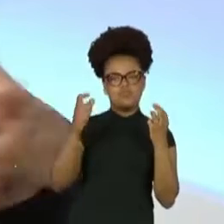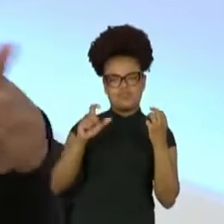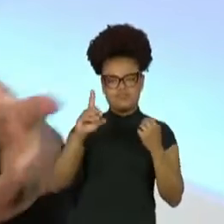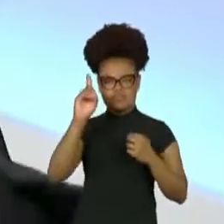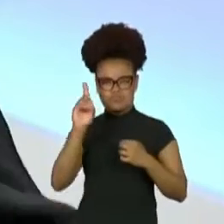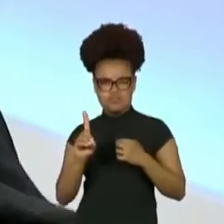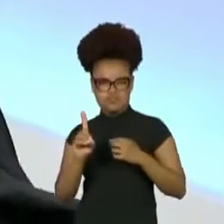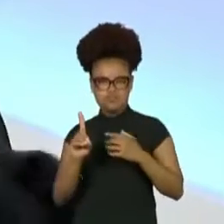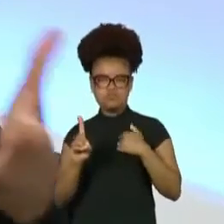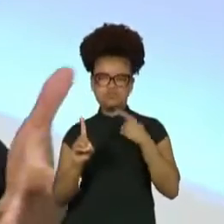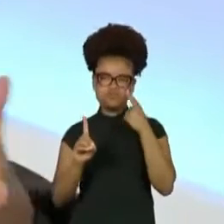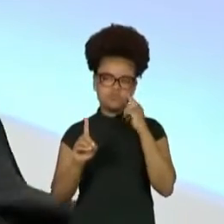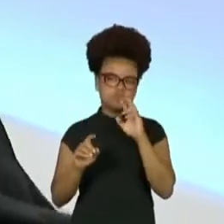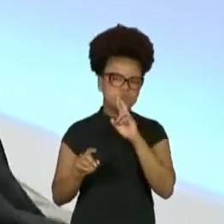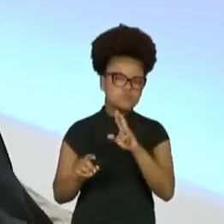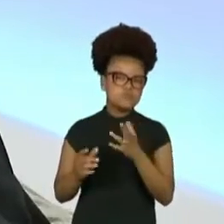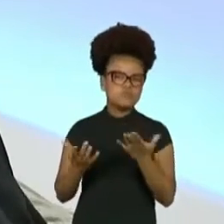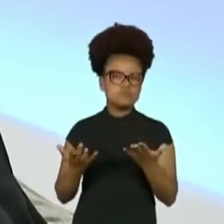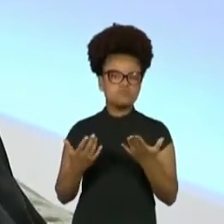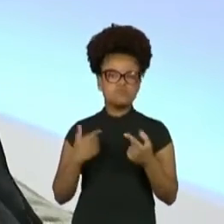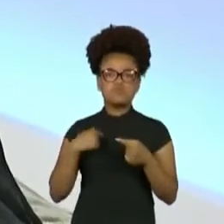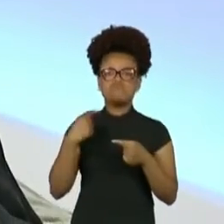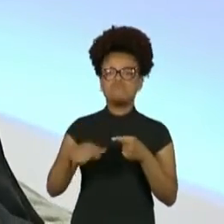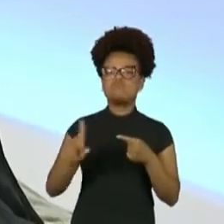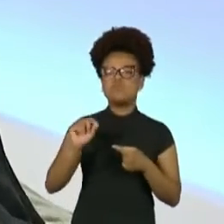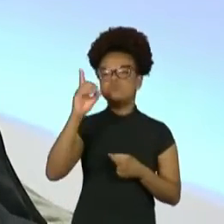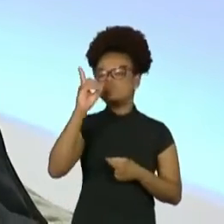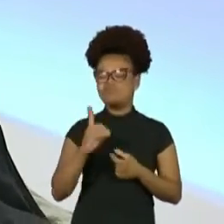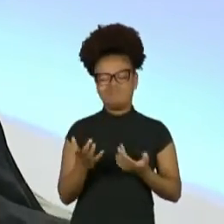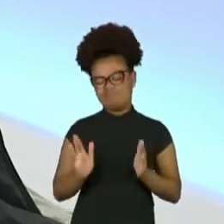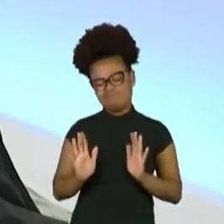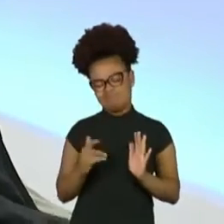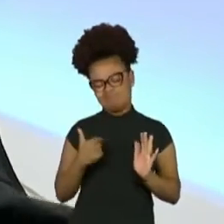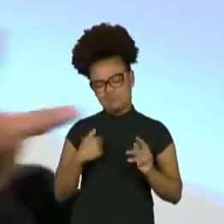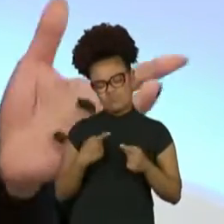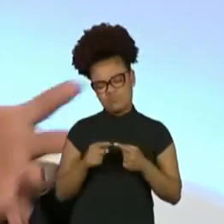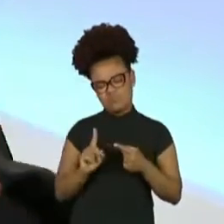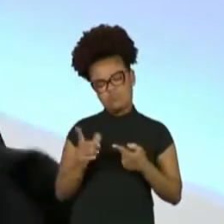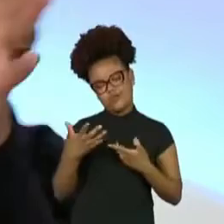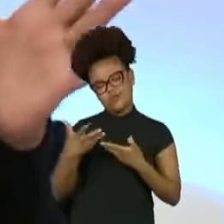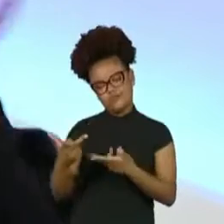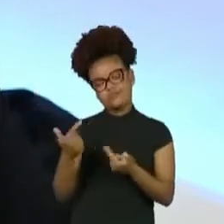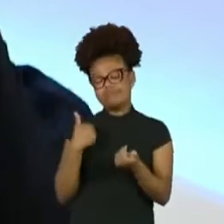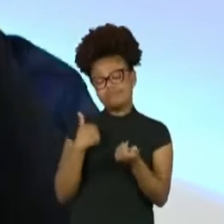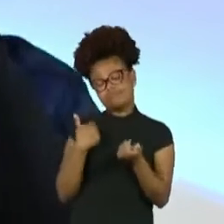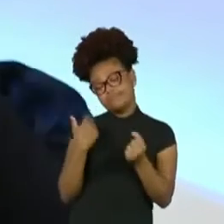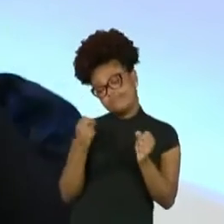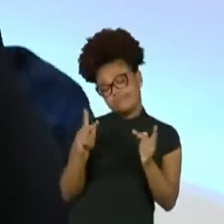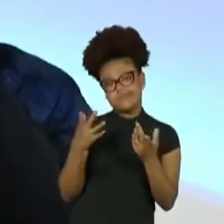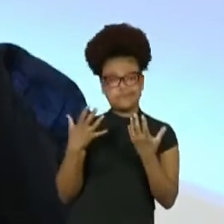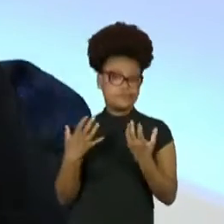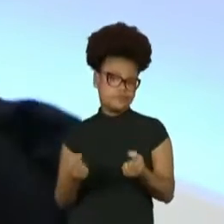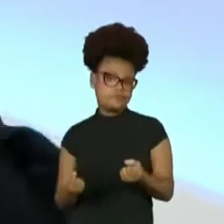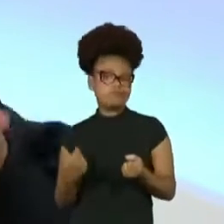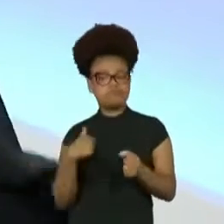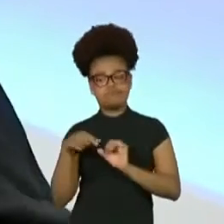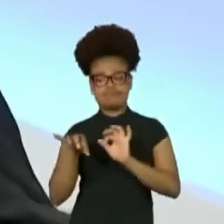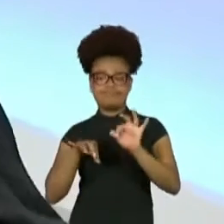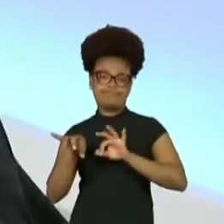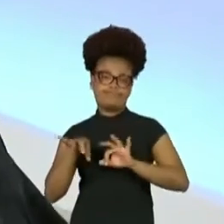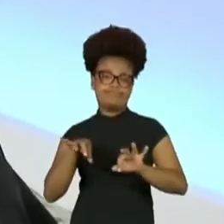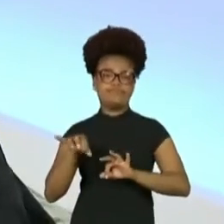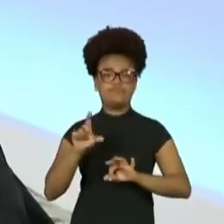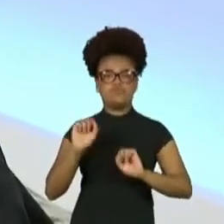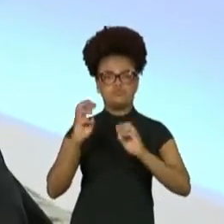vai fazer melhor do que nós, eu que, eu acabei dirigindo e eu estava me lembrando outro dia que me perguntam, eu falo, não, não tem mais plano, chega, show